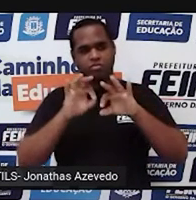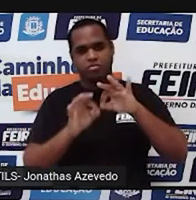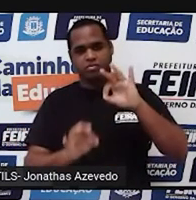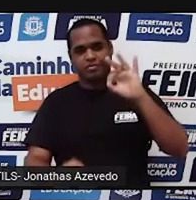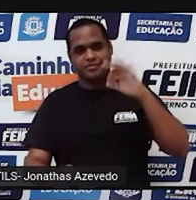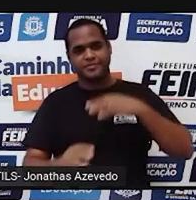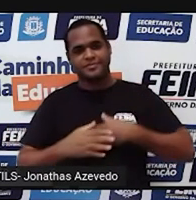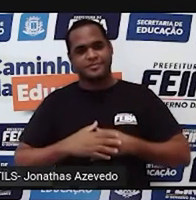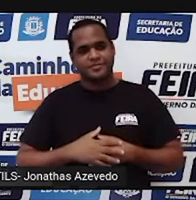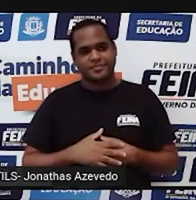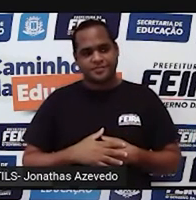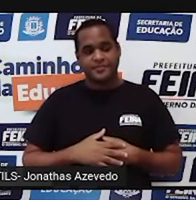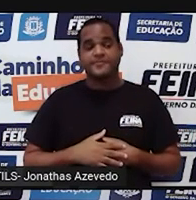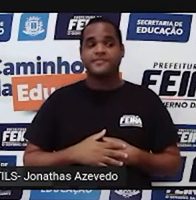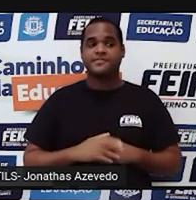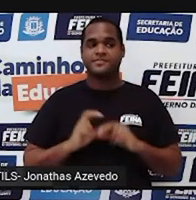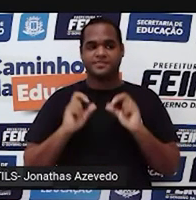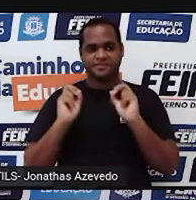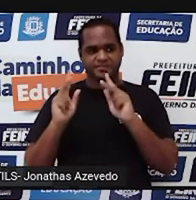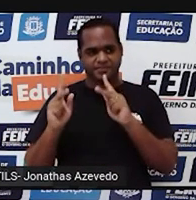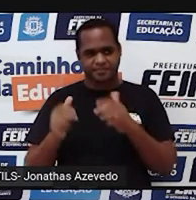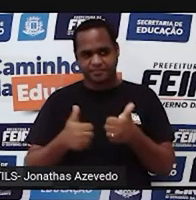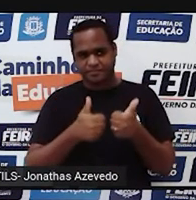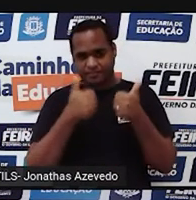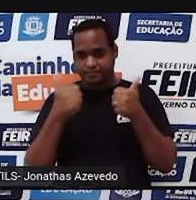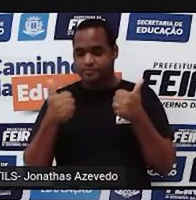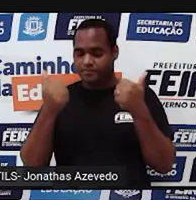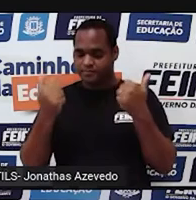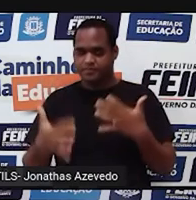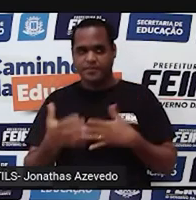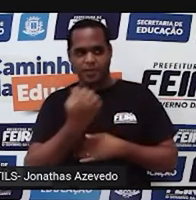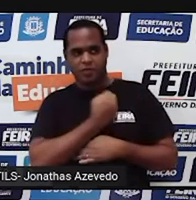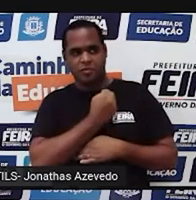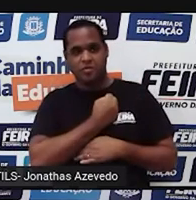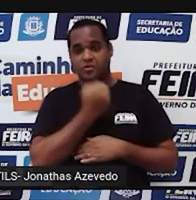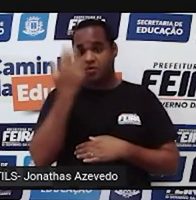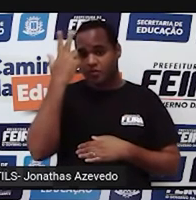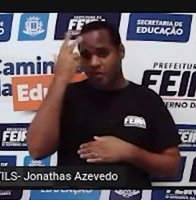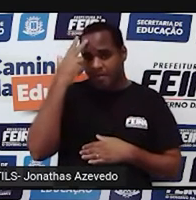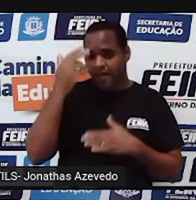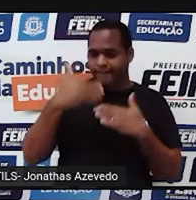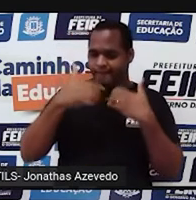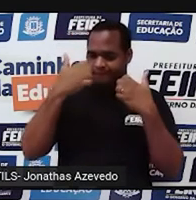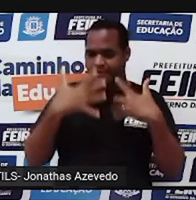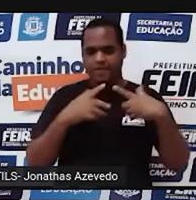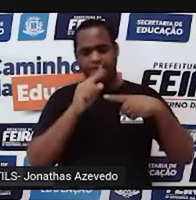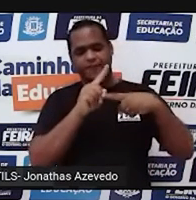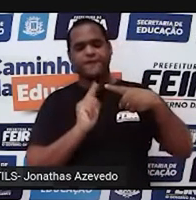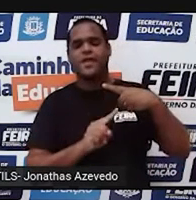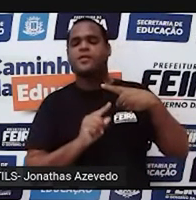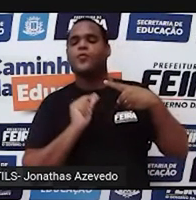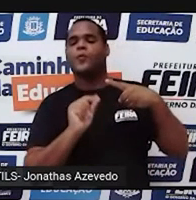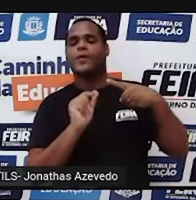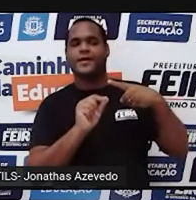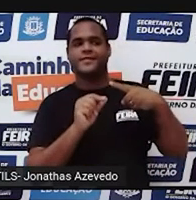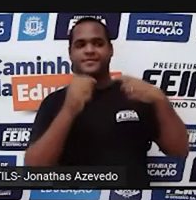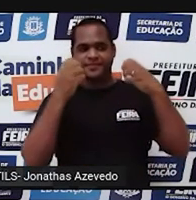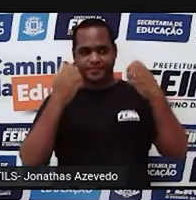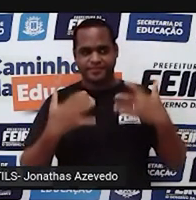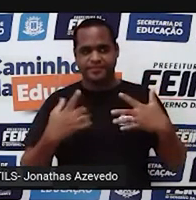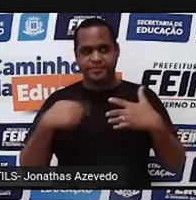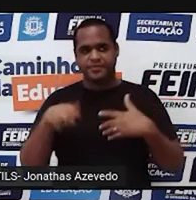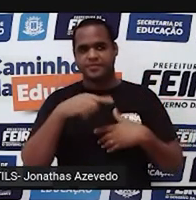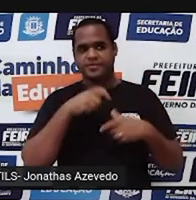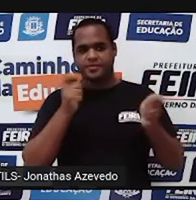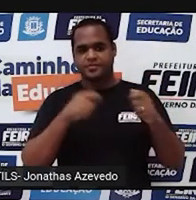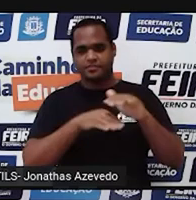Beleza? Bom, passados os números naturais, olha as frações, né? E as frações a